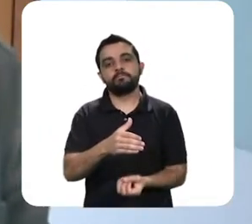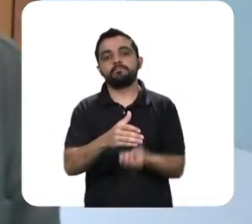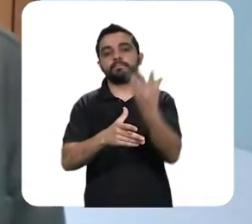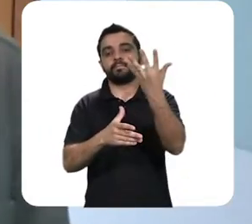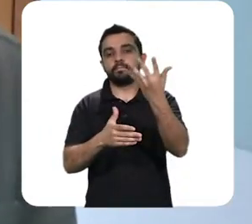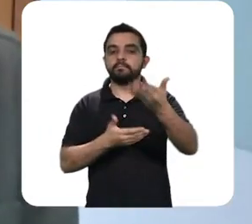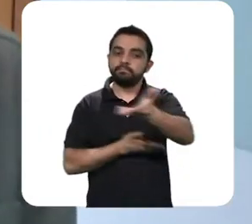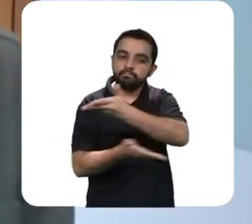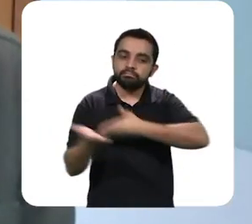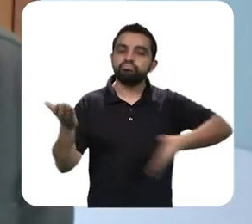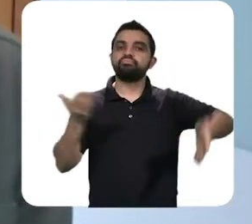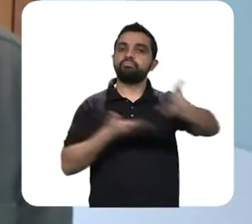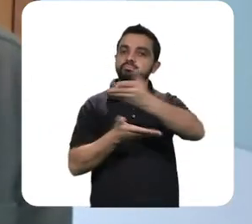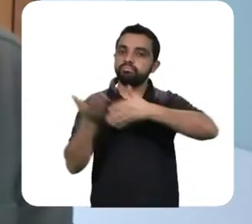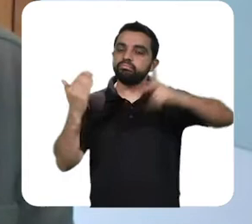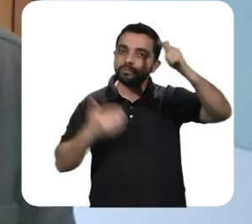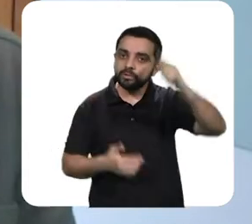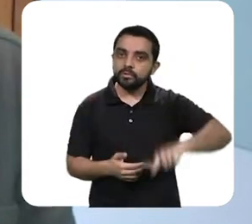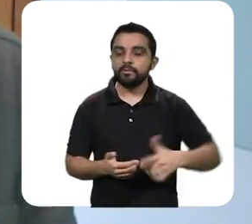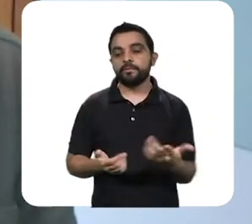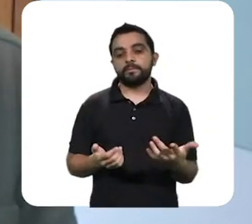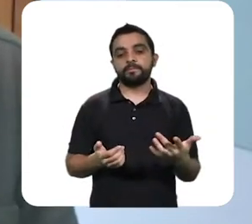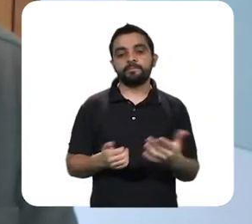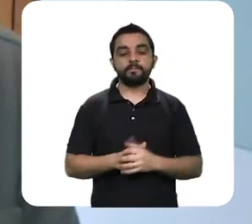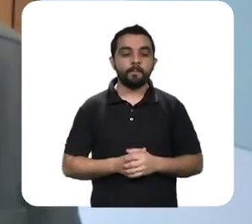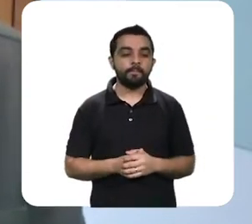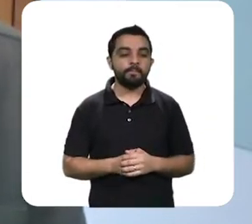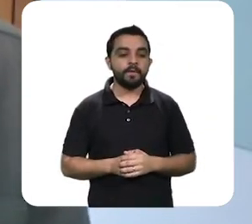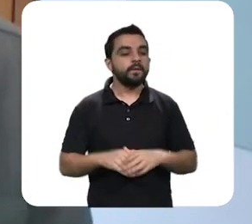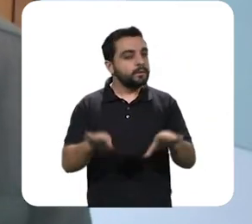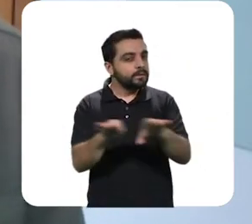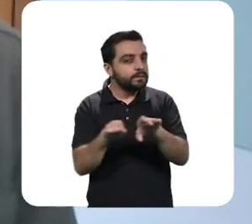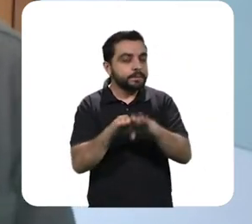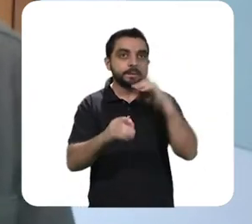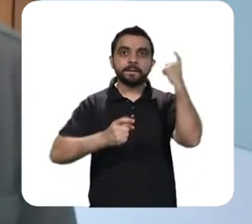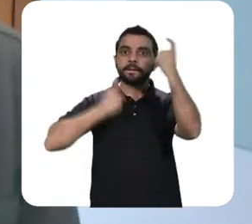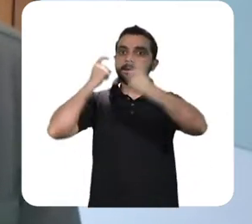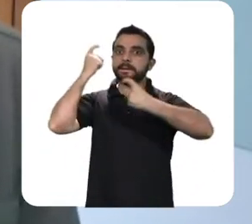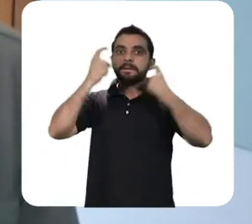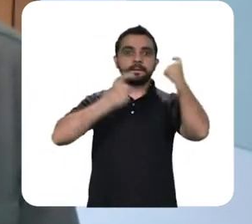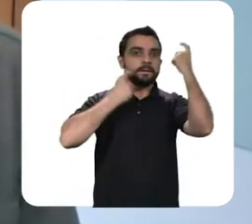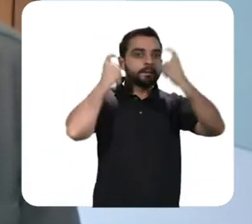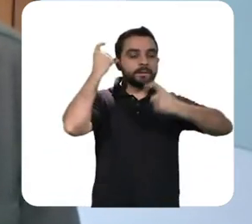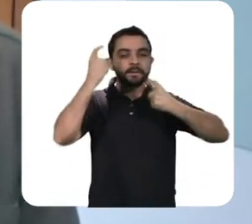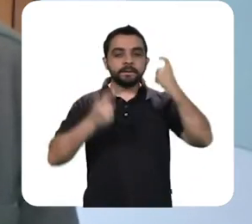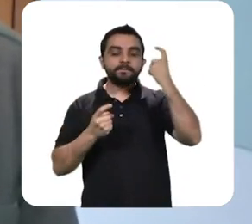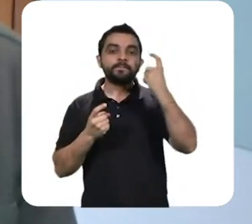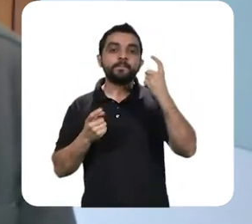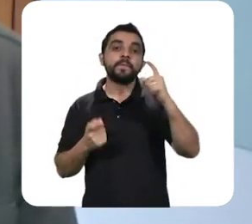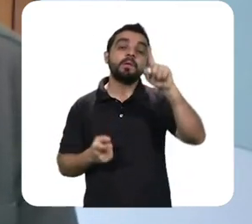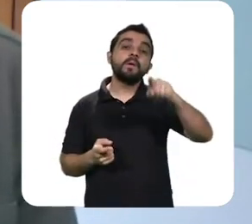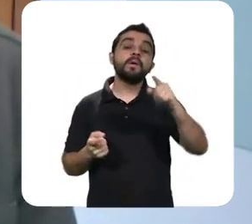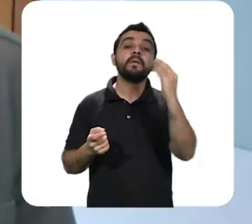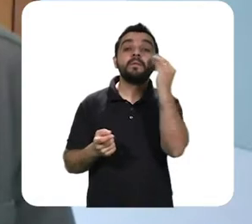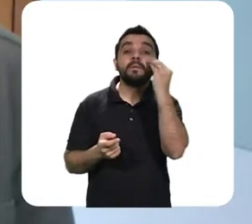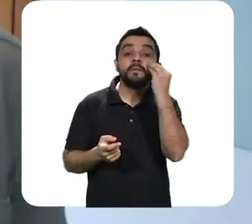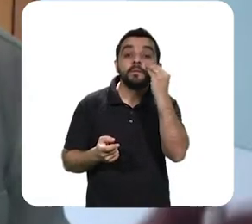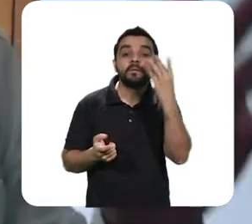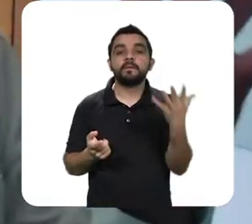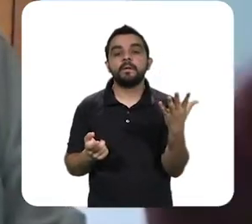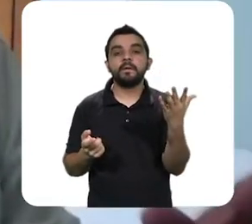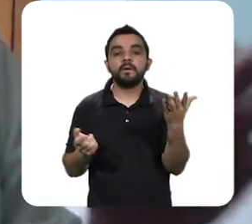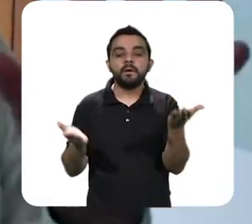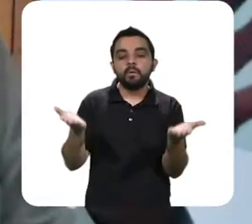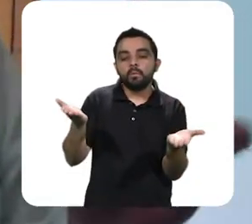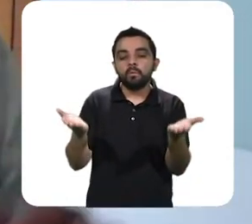voltar a respirar e as pessoas voltarem a circular, né. Então, uma outra coisa que tem preocupado muito é o balanço